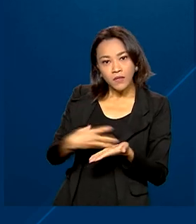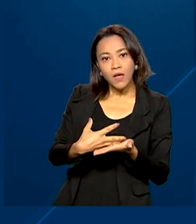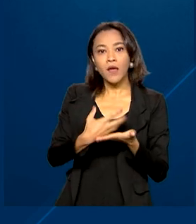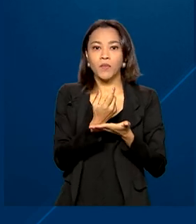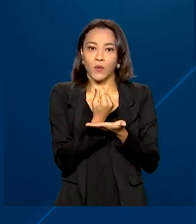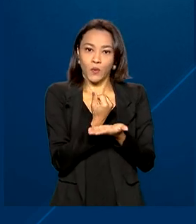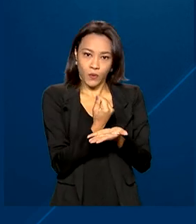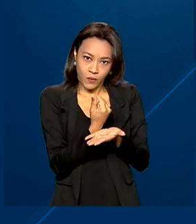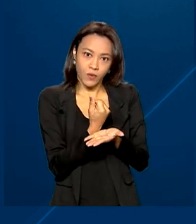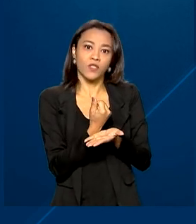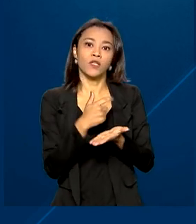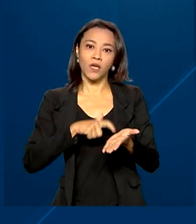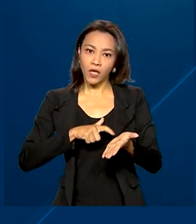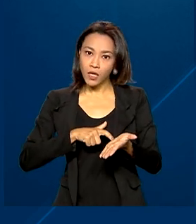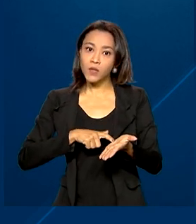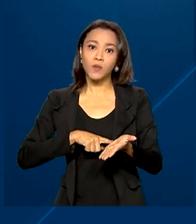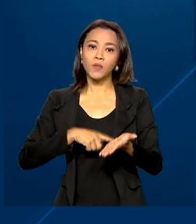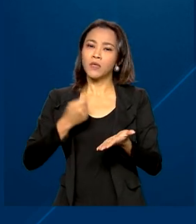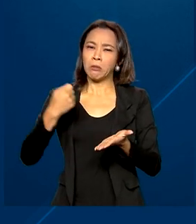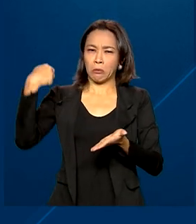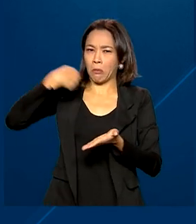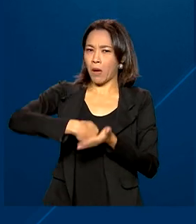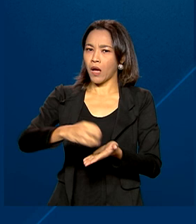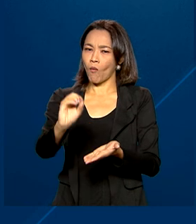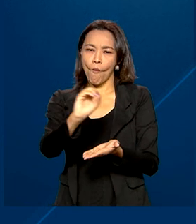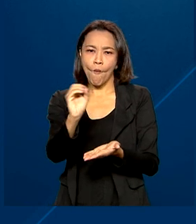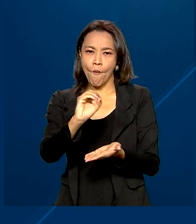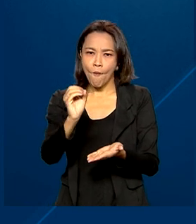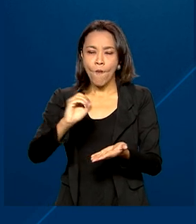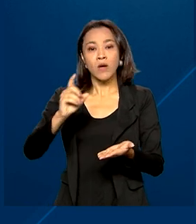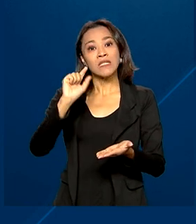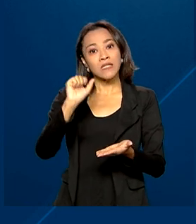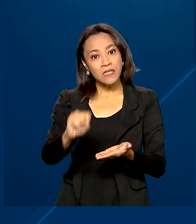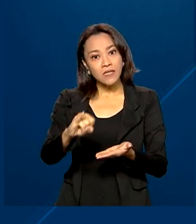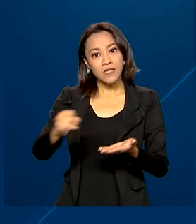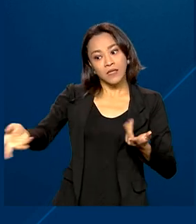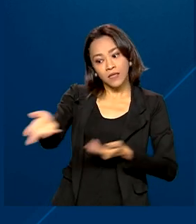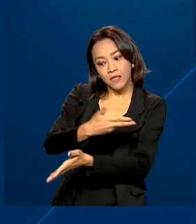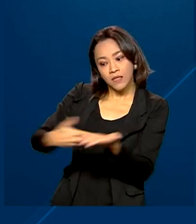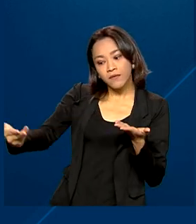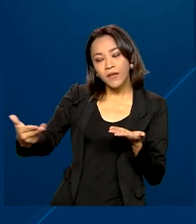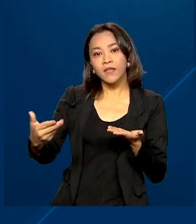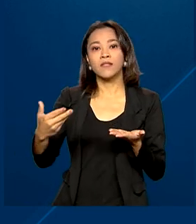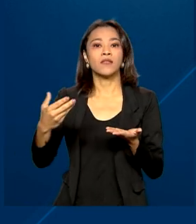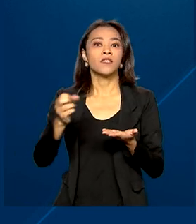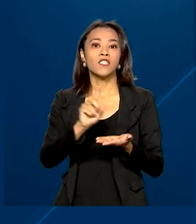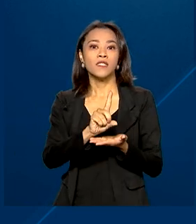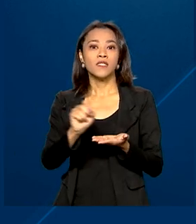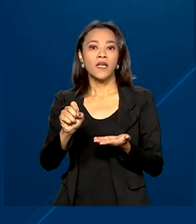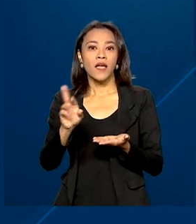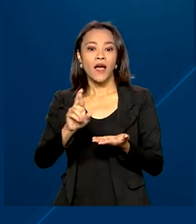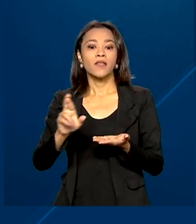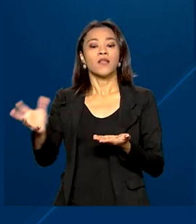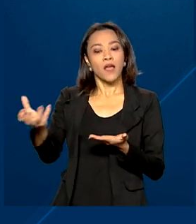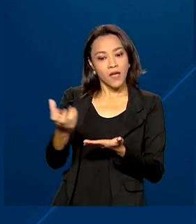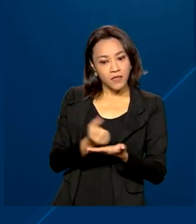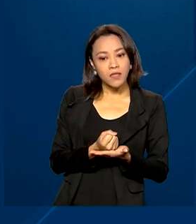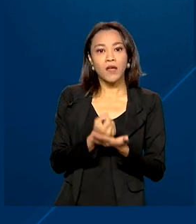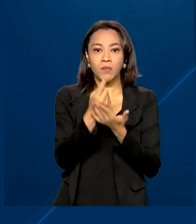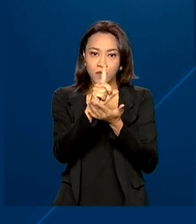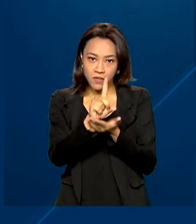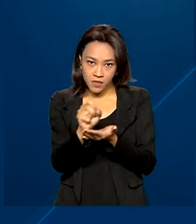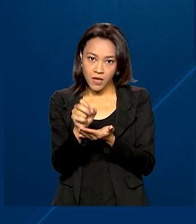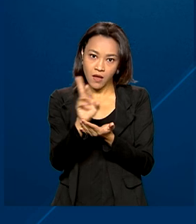transferência em dinheiro, sem nenhum custo. Se ele fizer uma transferência de R$ 100, vai receber R 100 em